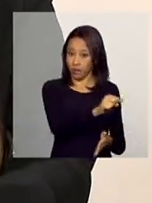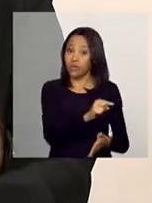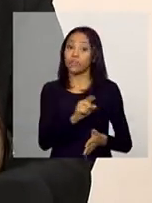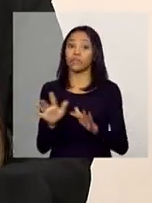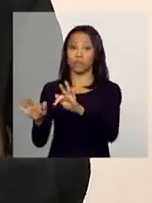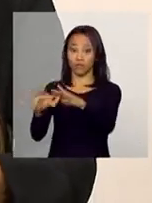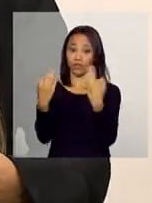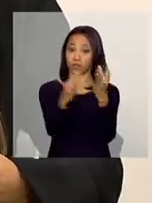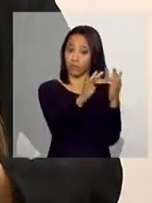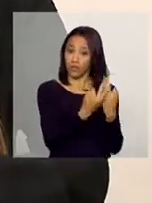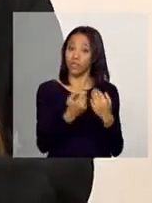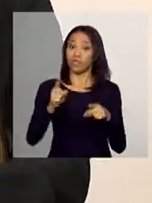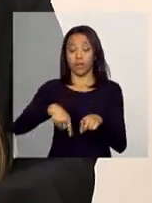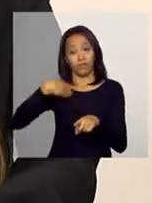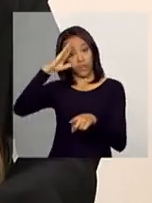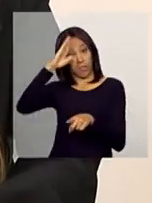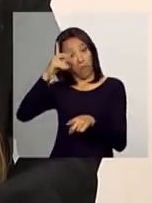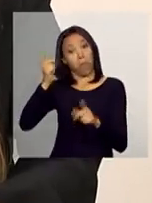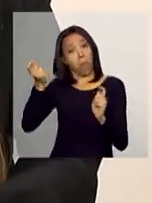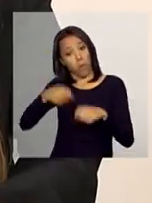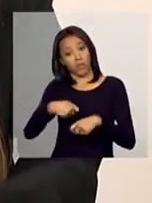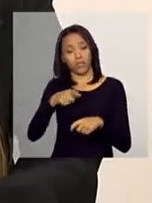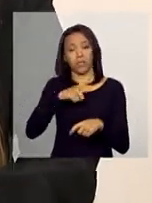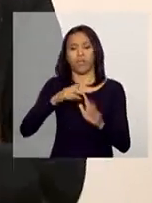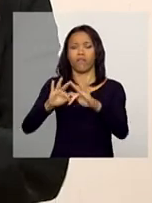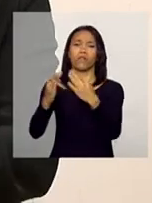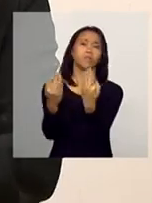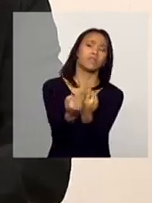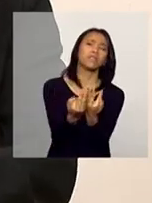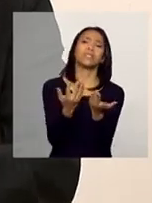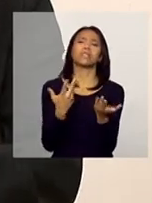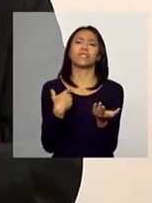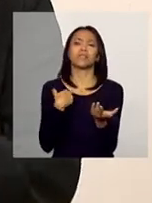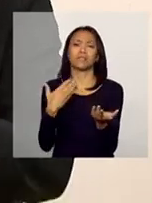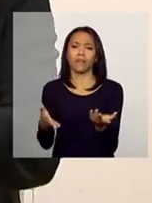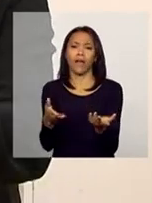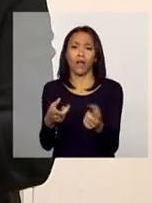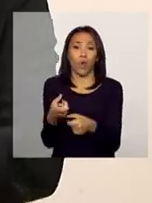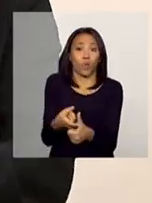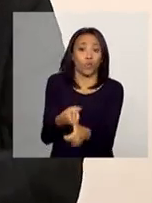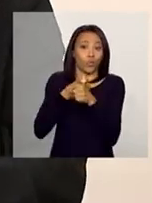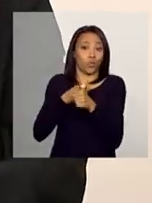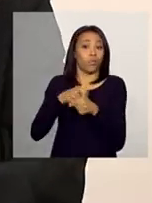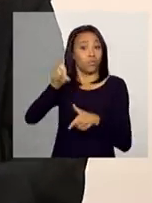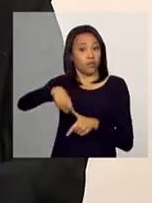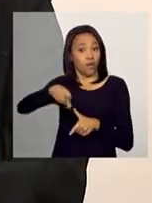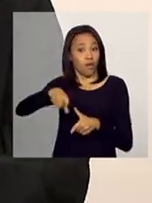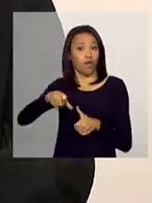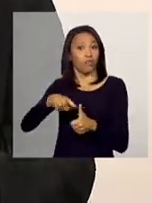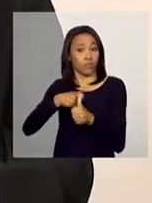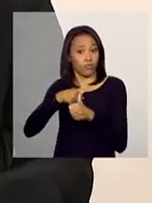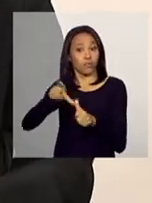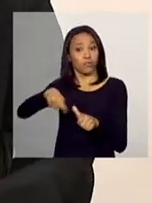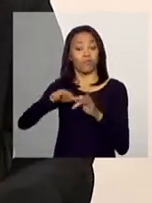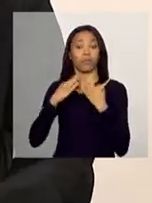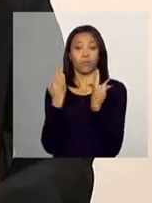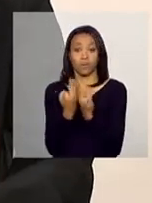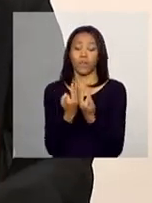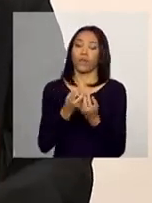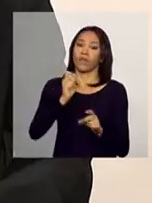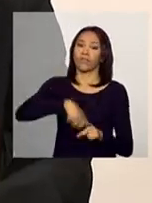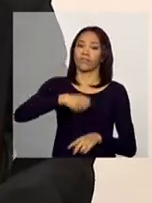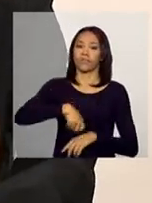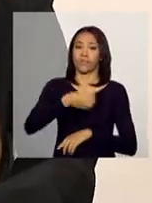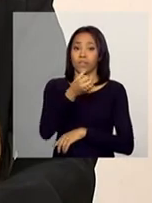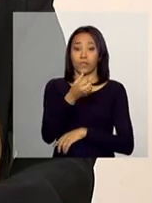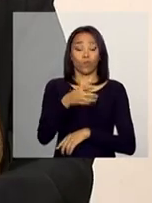pode ser que tenham famílias que estão com benefício em fase de suspensão, ou com benefício suspenso, 60 dias sem receber o